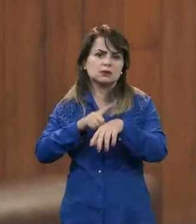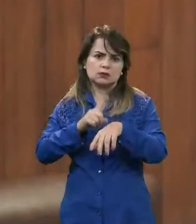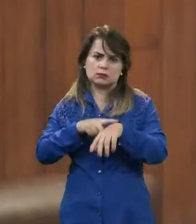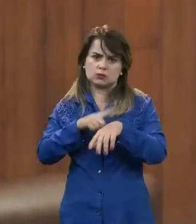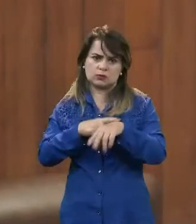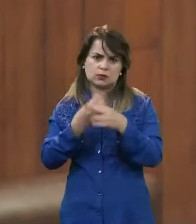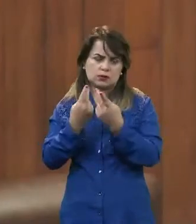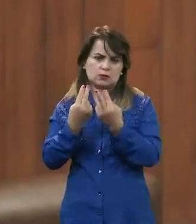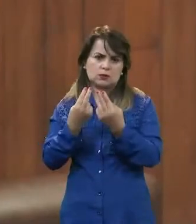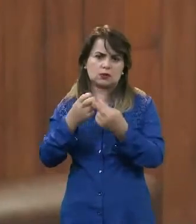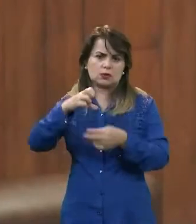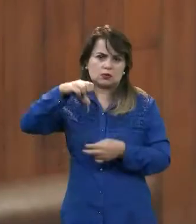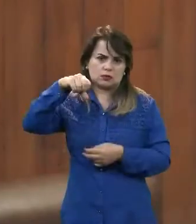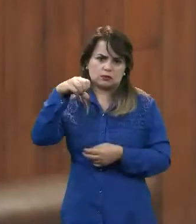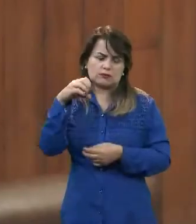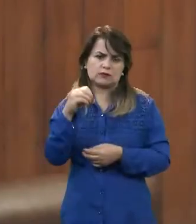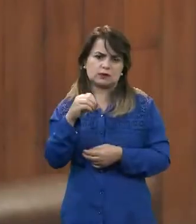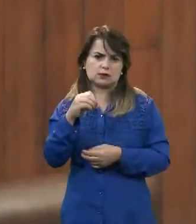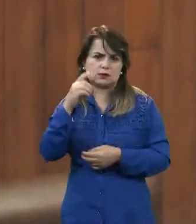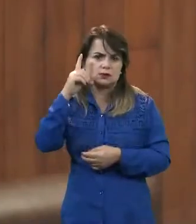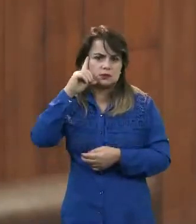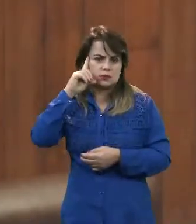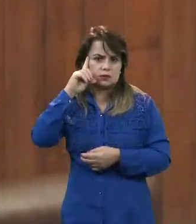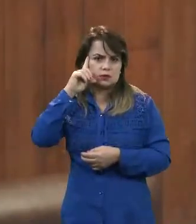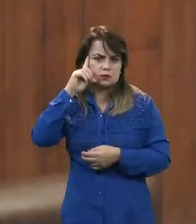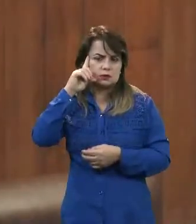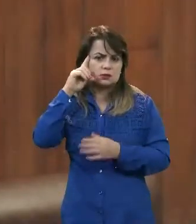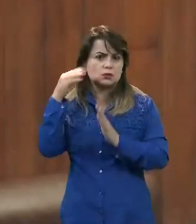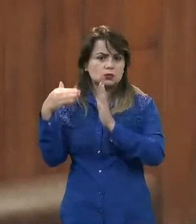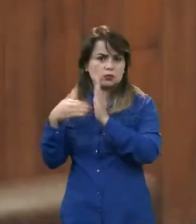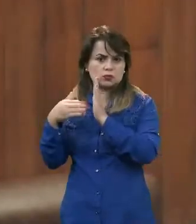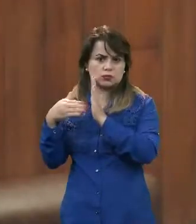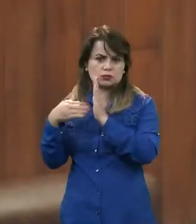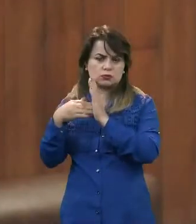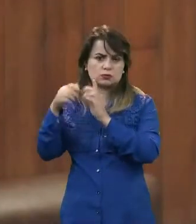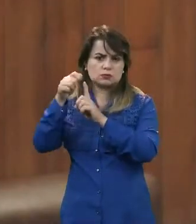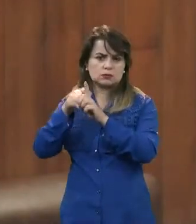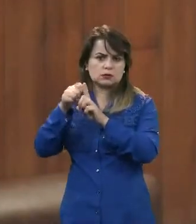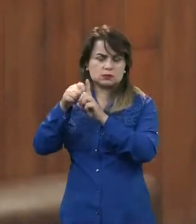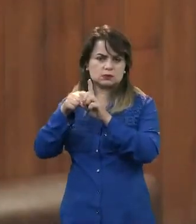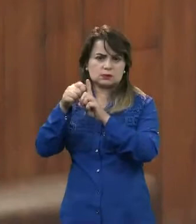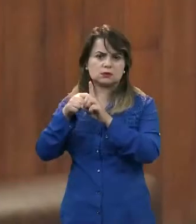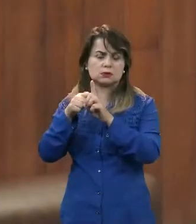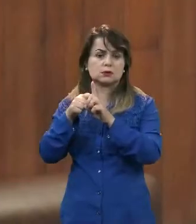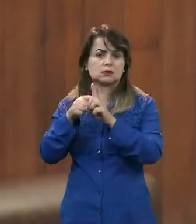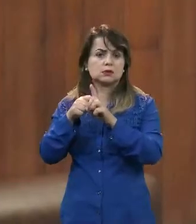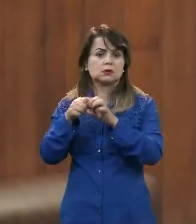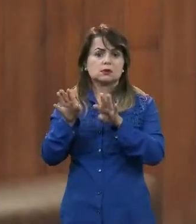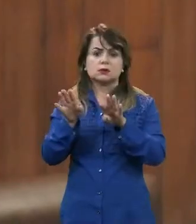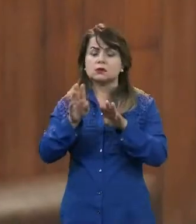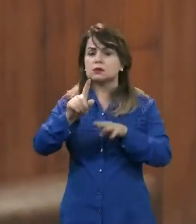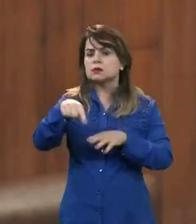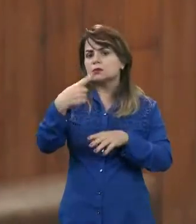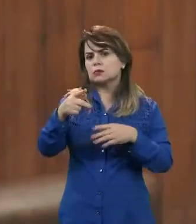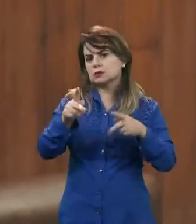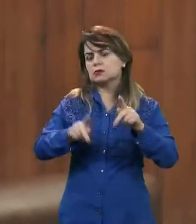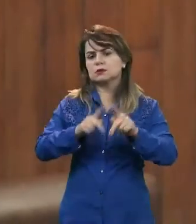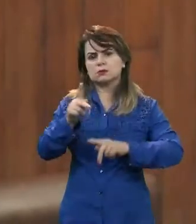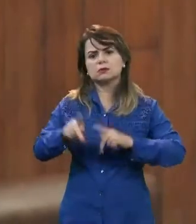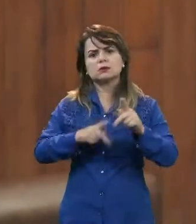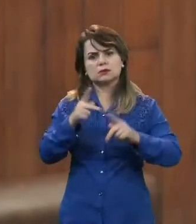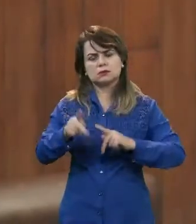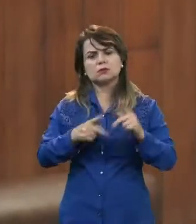sem custo para o servidor, e o servidor vai fazer isso depois, de acordo com as necessidades,